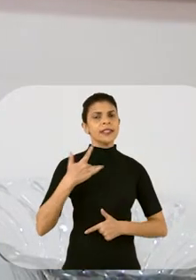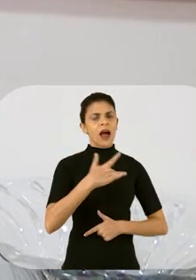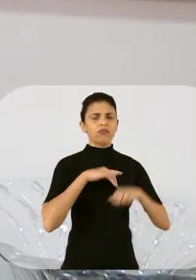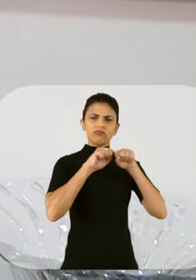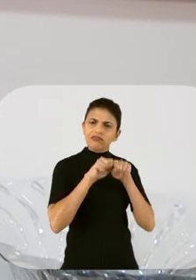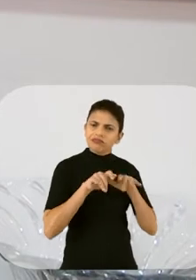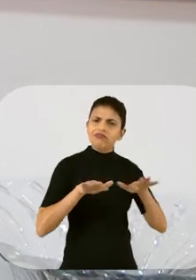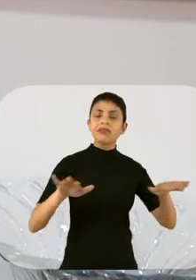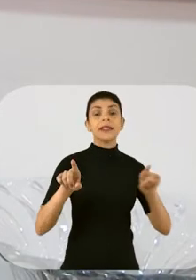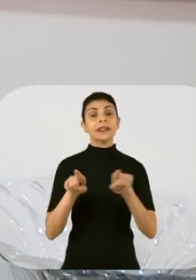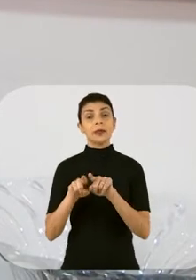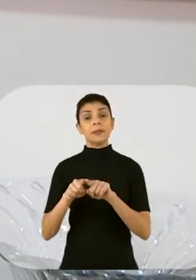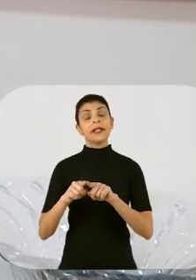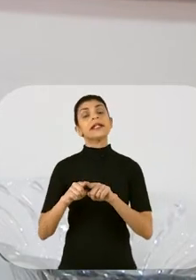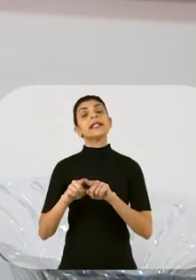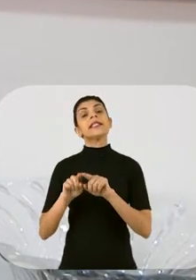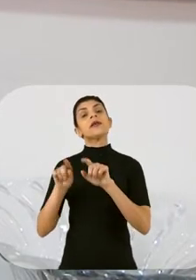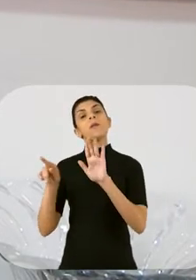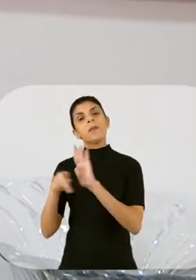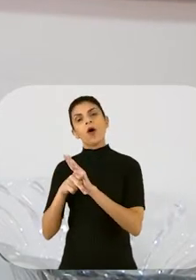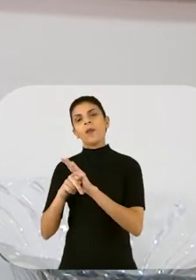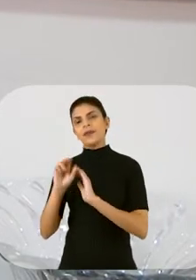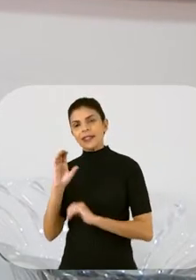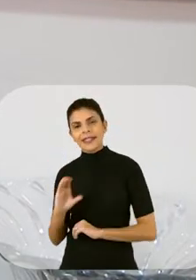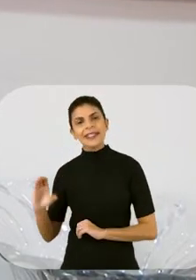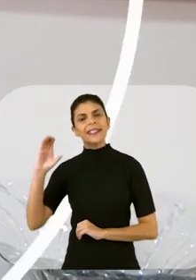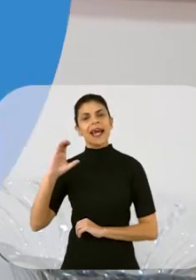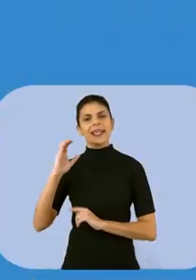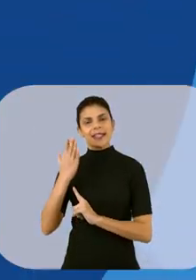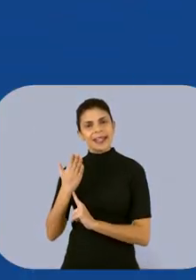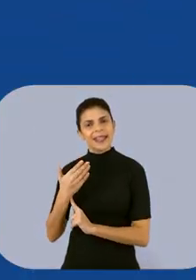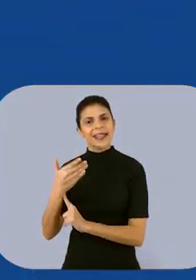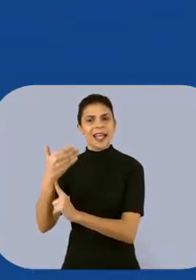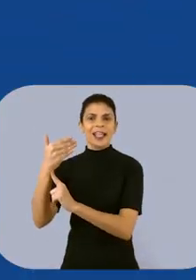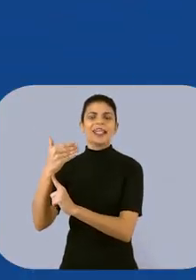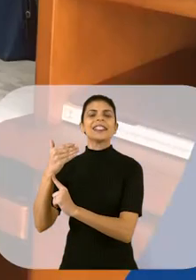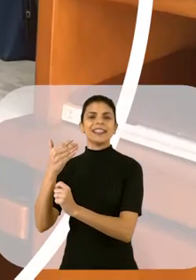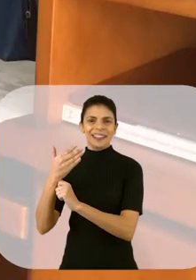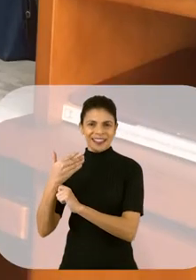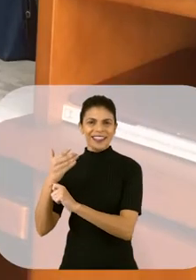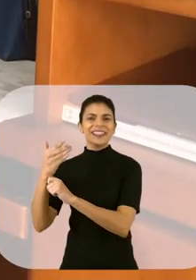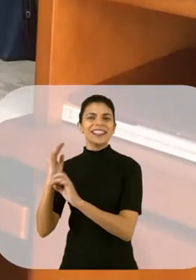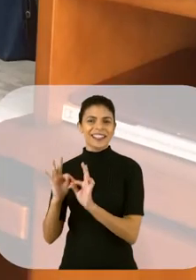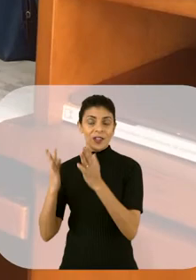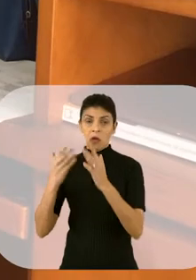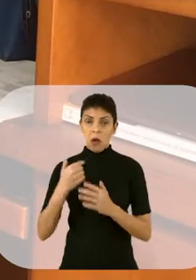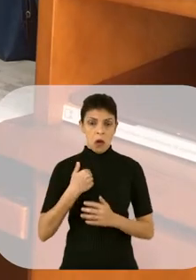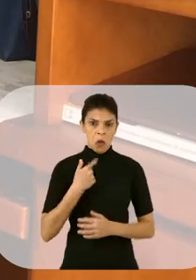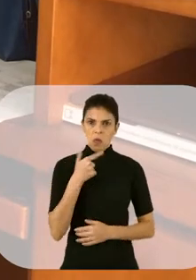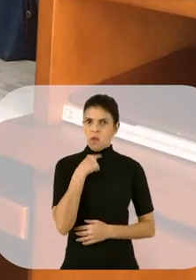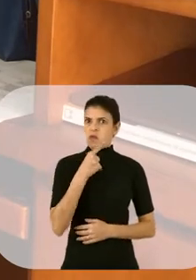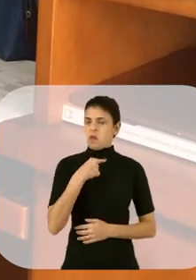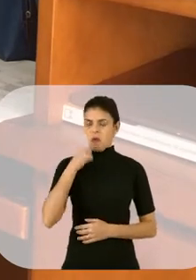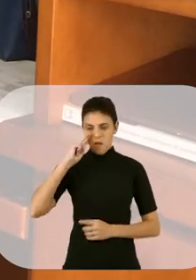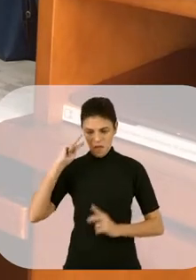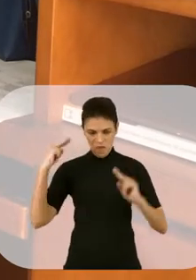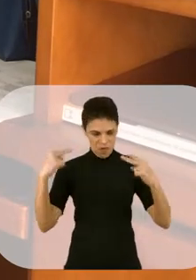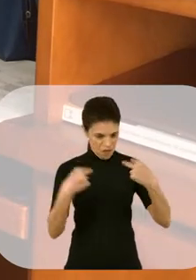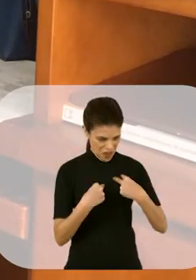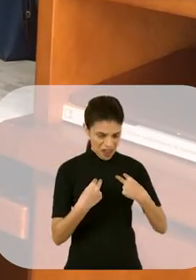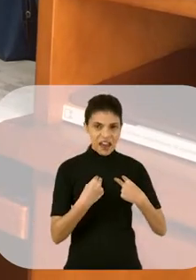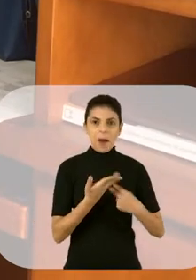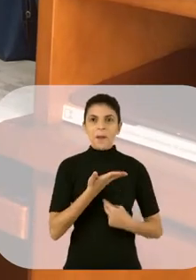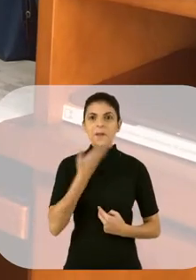Único de Saúde e do Sistema Nacional de Ciência e Tecnologia. Bom, eu já não consigo mais me ver fazendo educação na